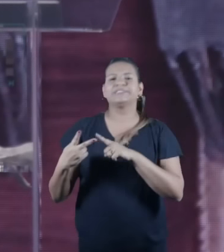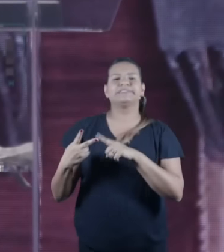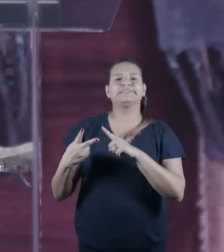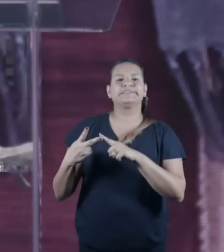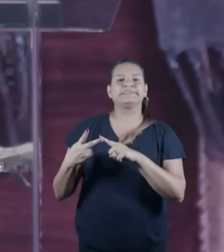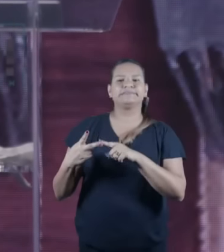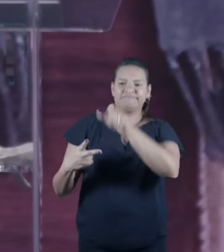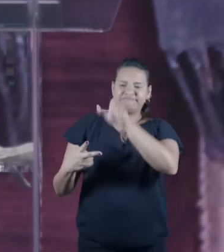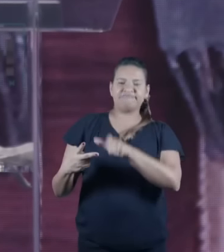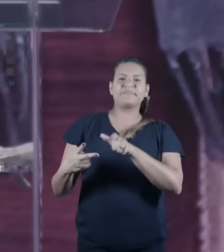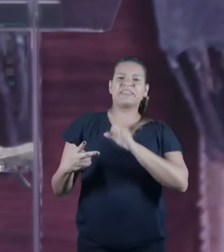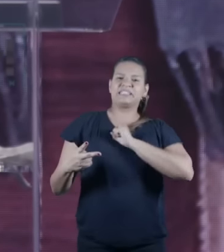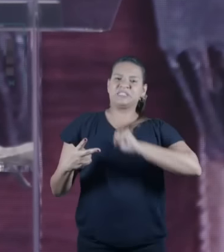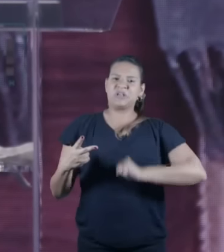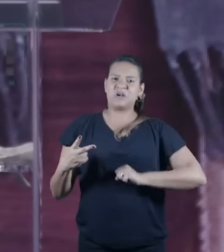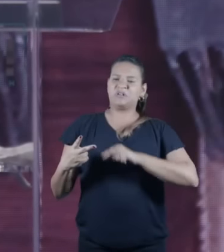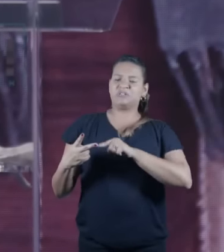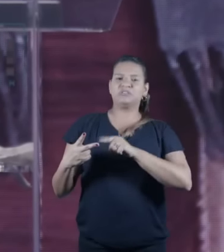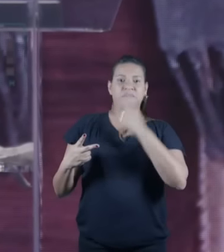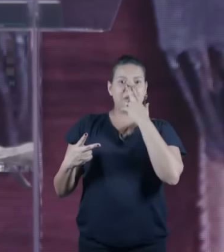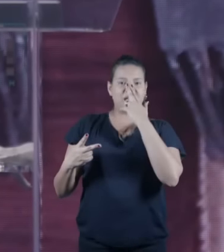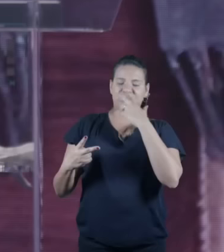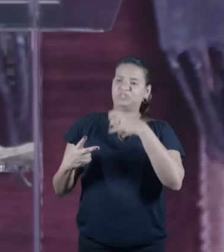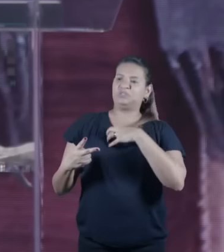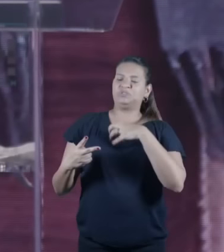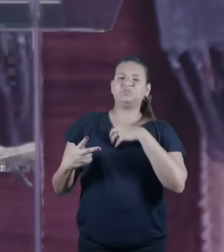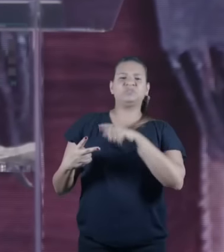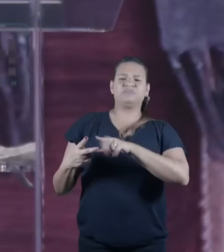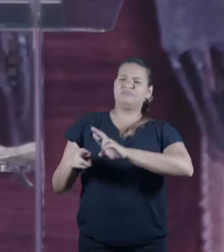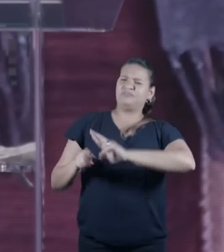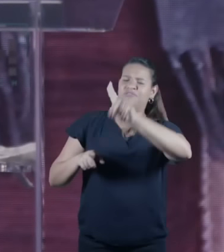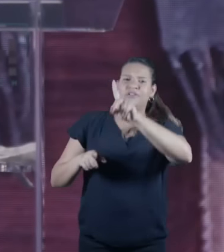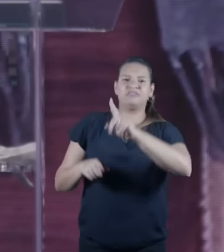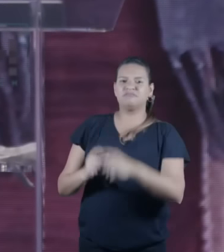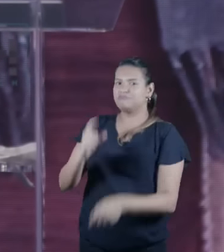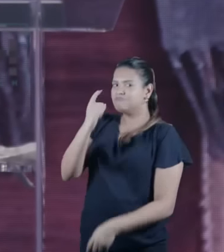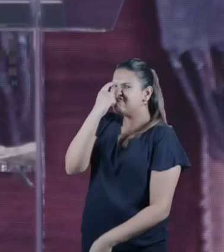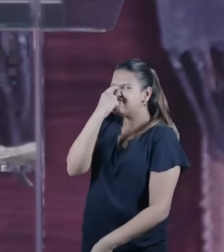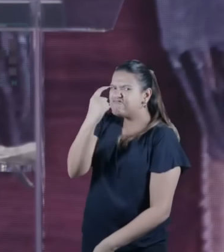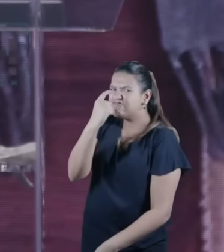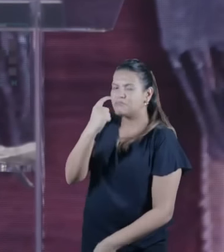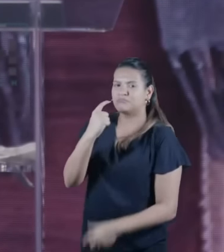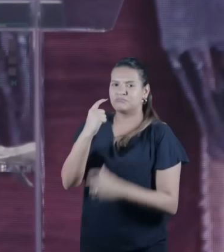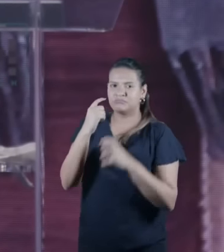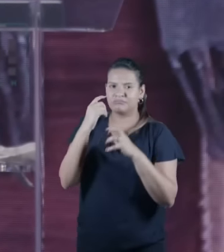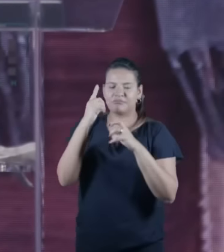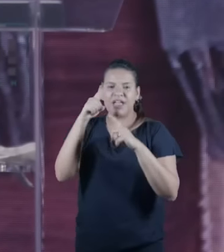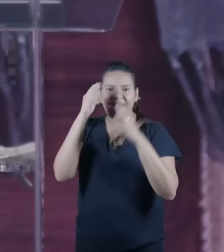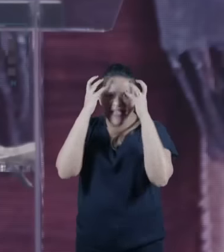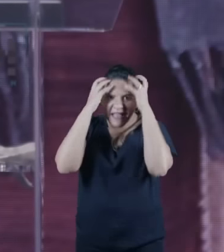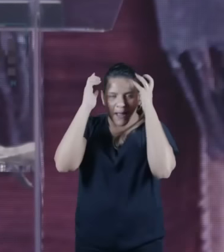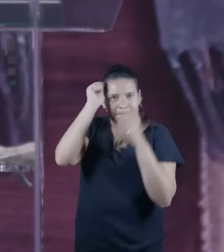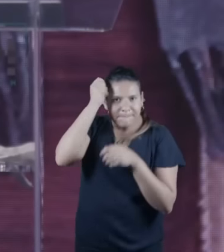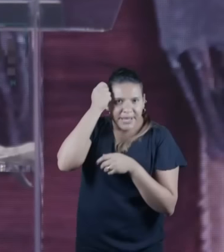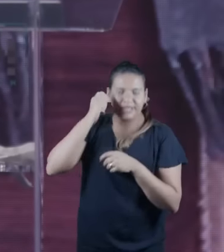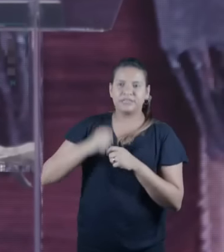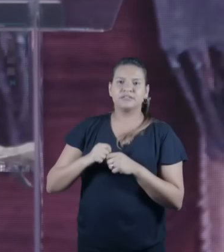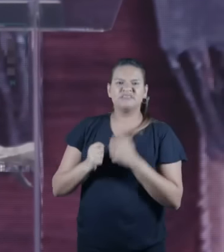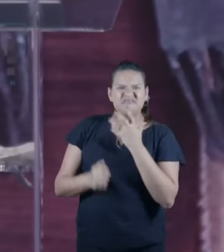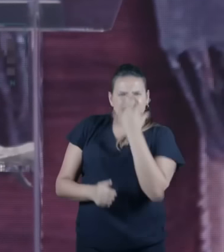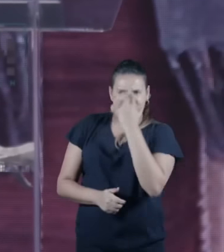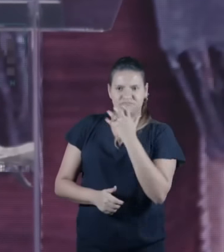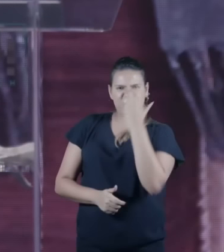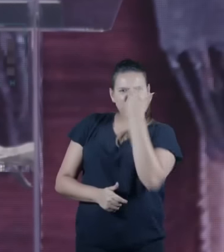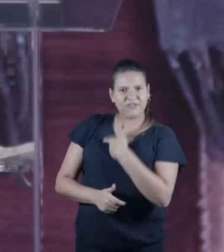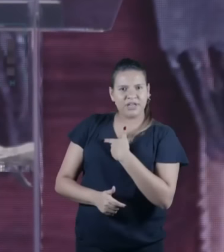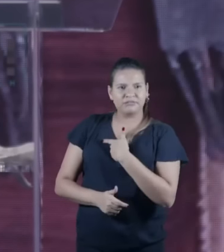eram representados como estereotipo de judeu narigão cabelo escuro feios não é assim